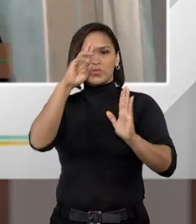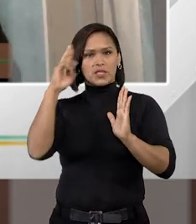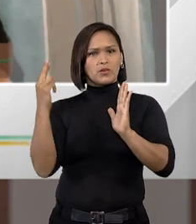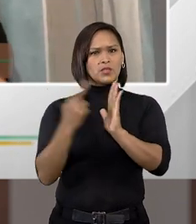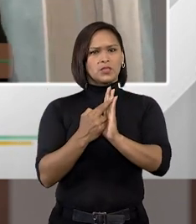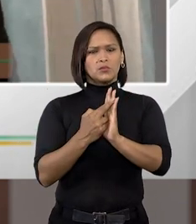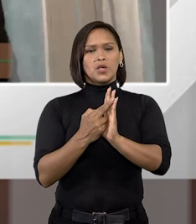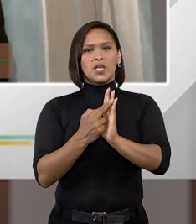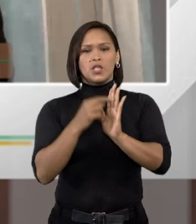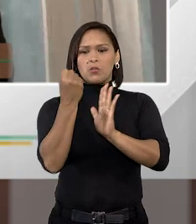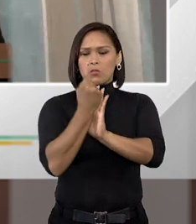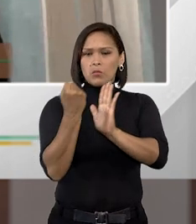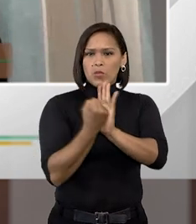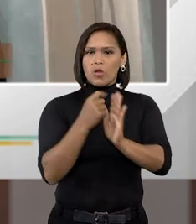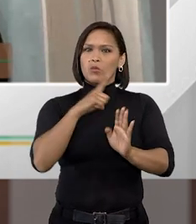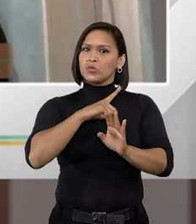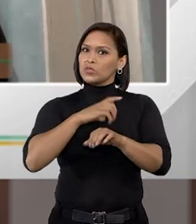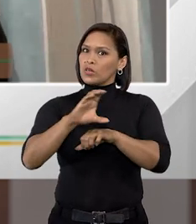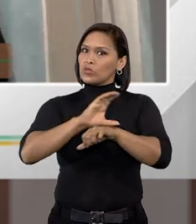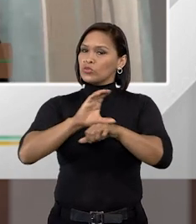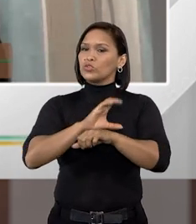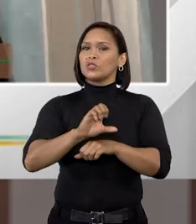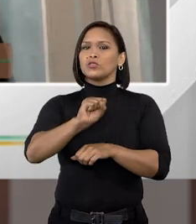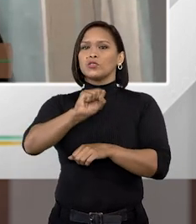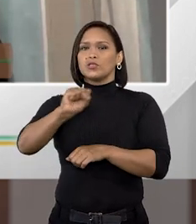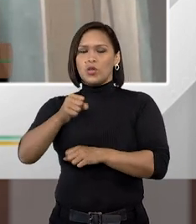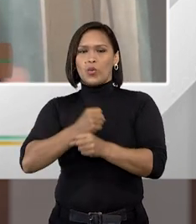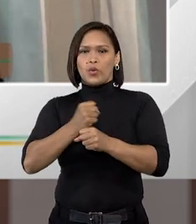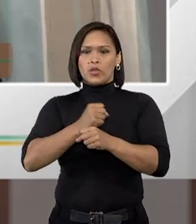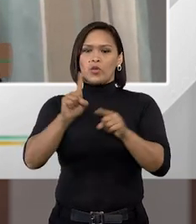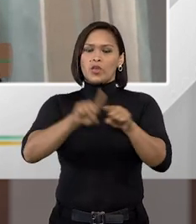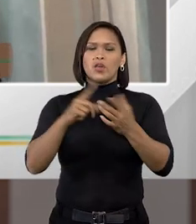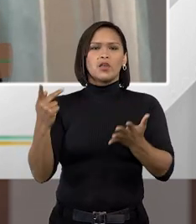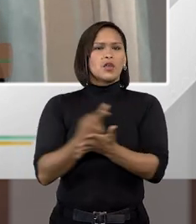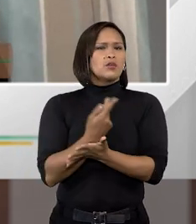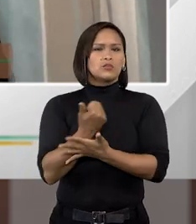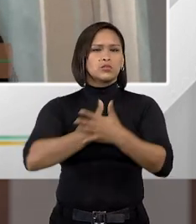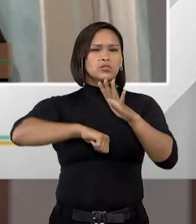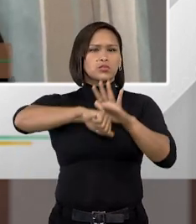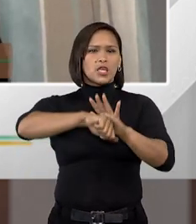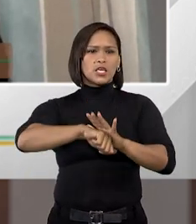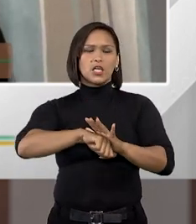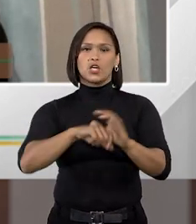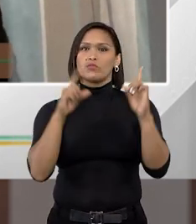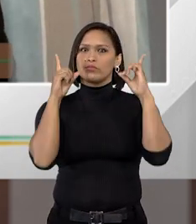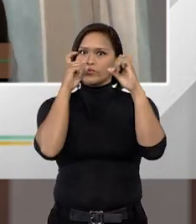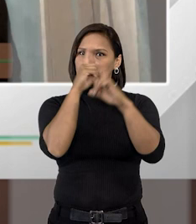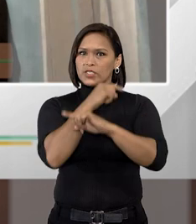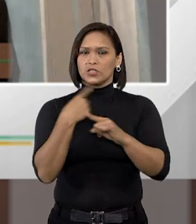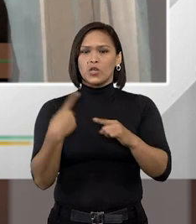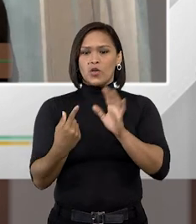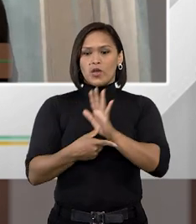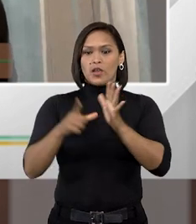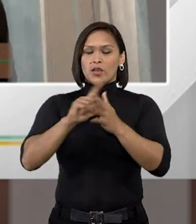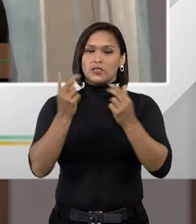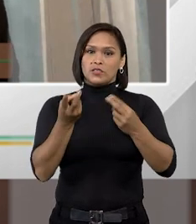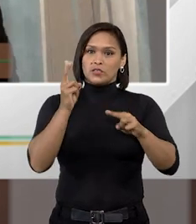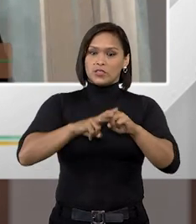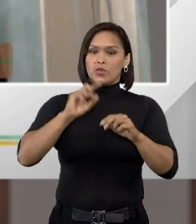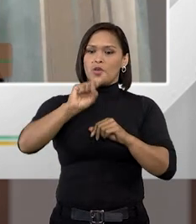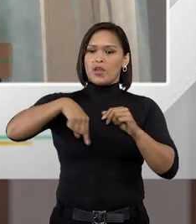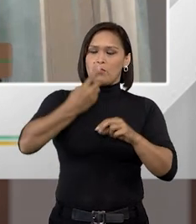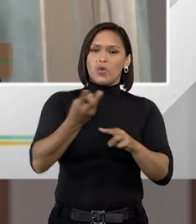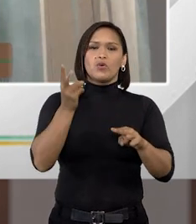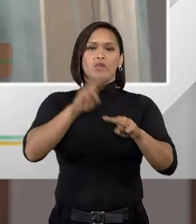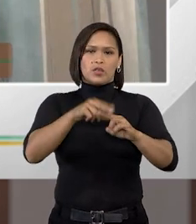respeita o que foi consagrado na nossa Constituição Federal de 88, e o crime acontece de uma forma barbárea. Tanto antes da condenação, como